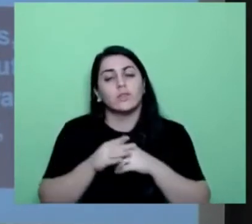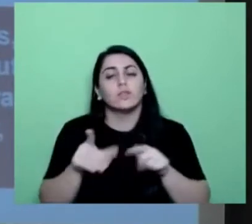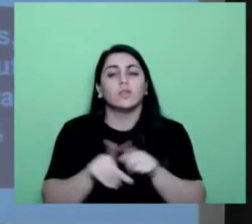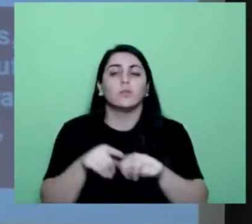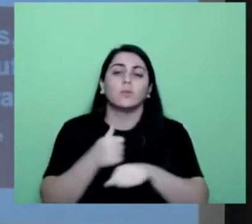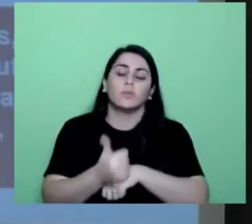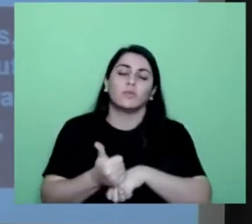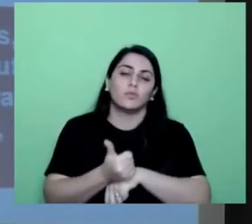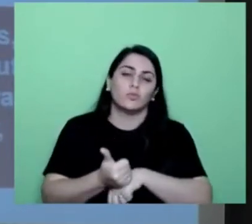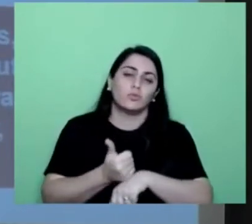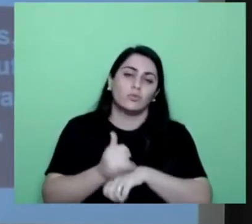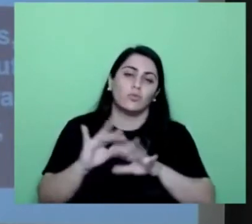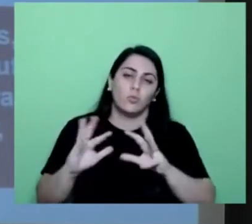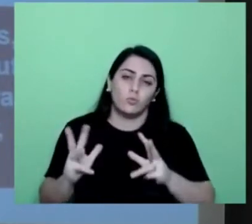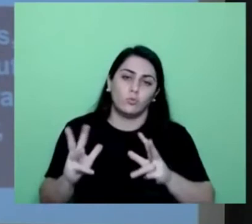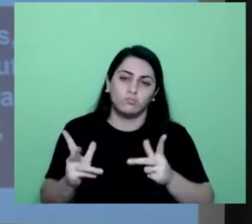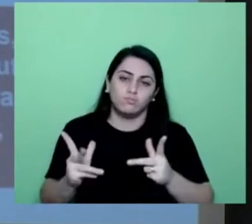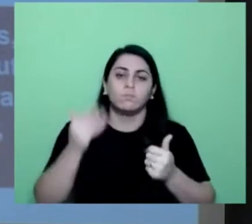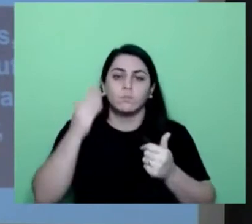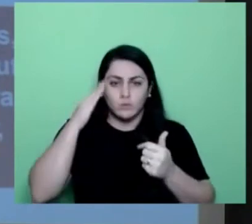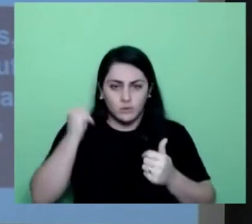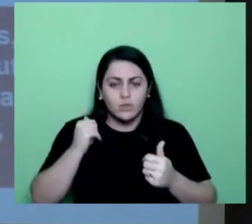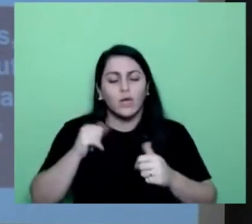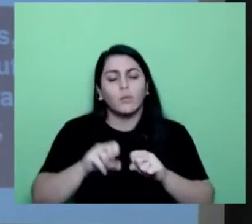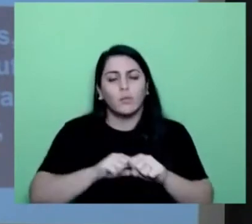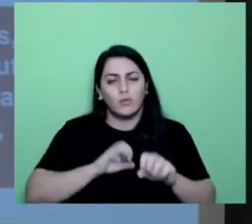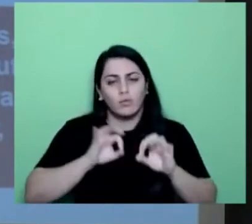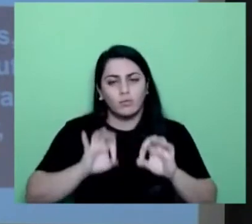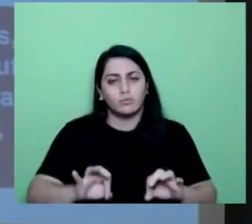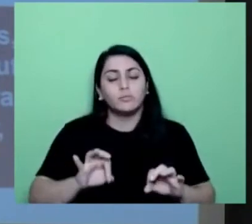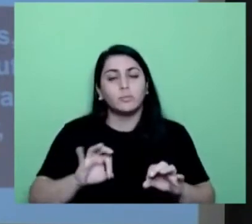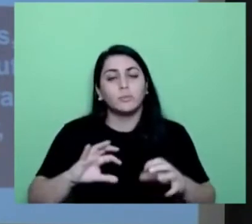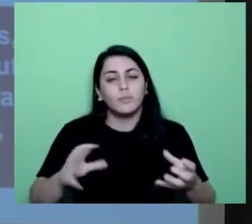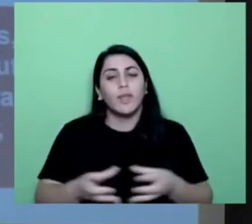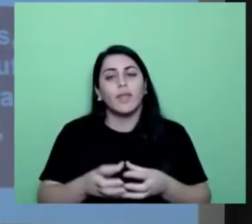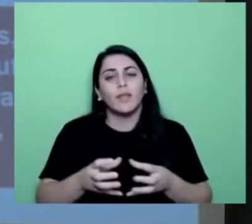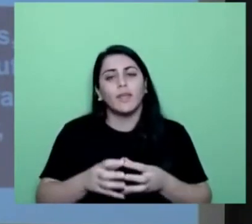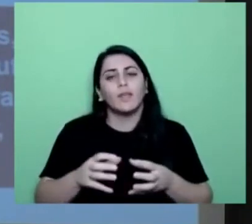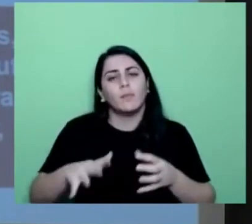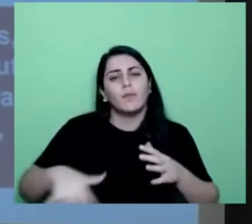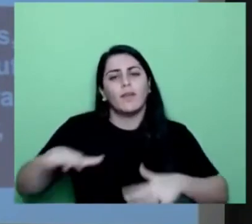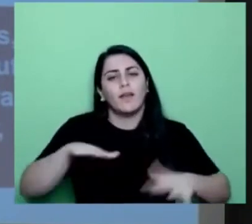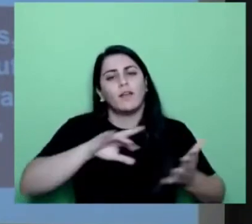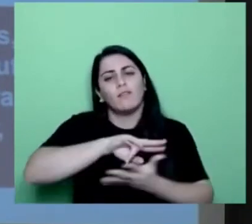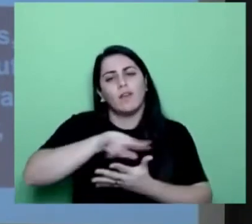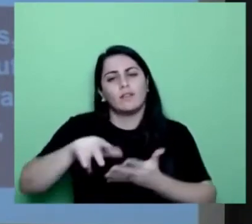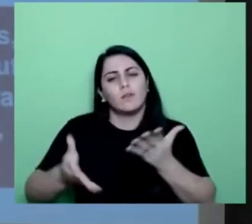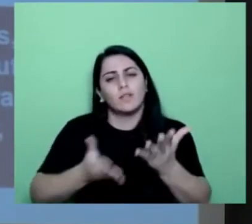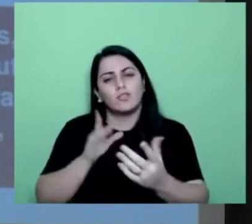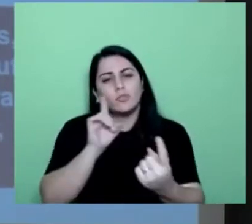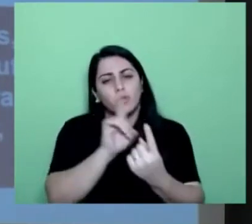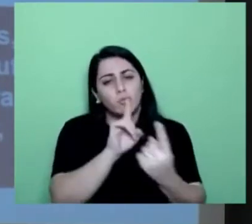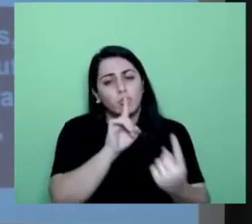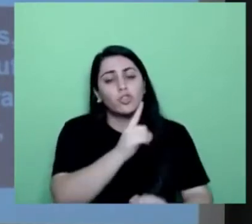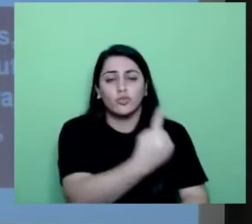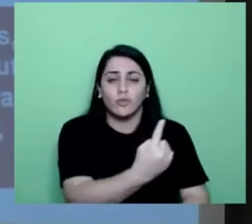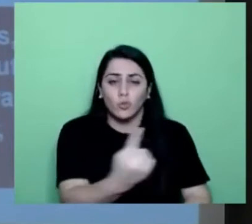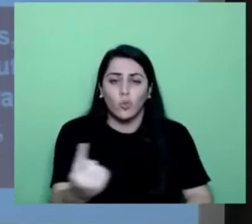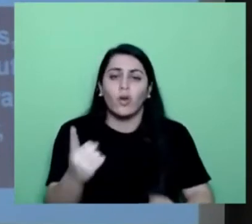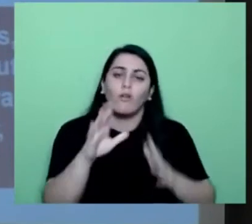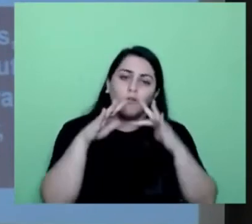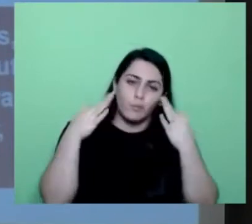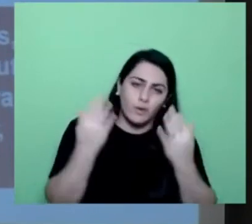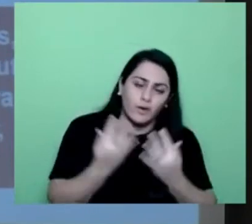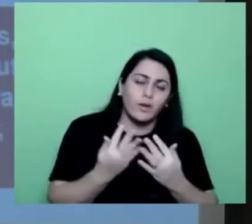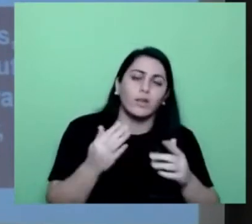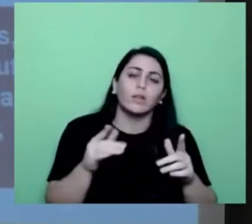qualificados. Equipe multidisciplinar de atendimento individual, familiar e em pequenos grupos, de maneira